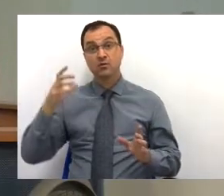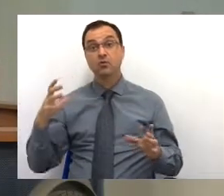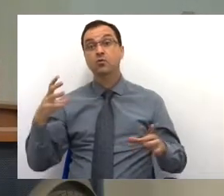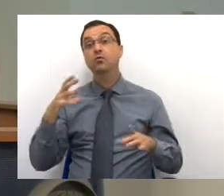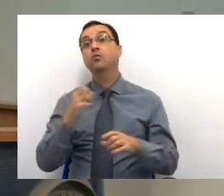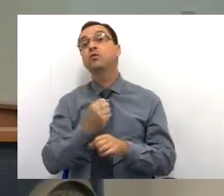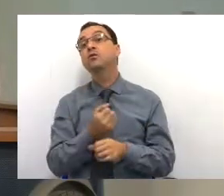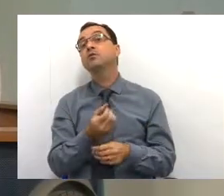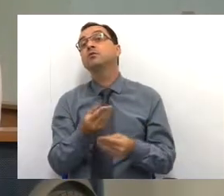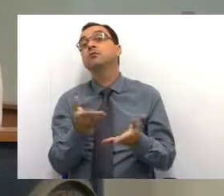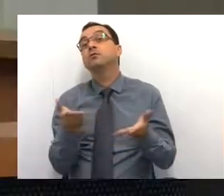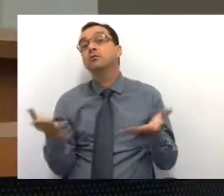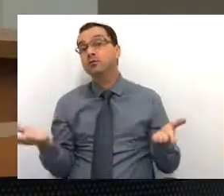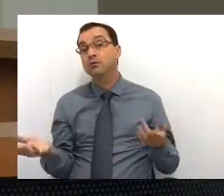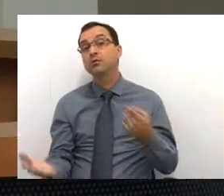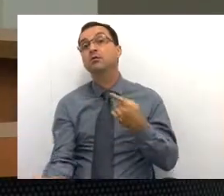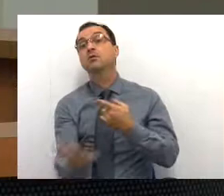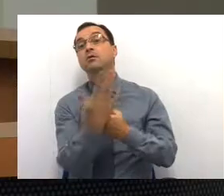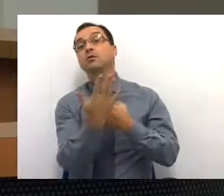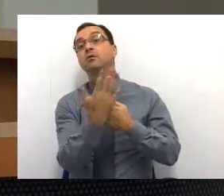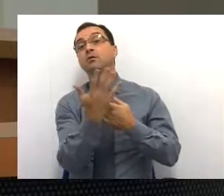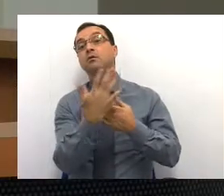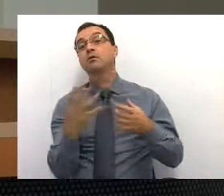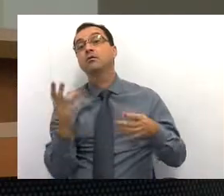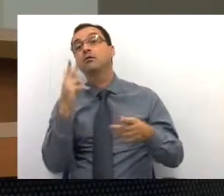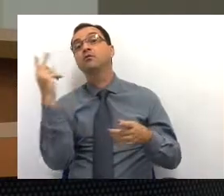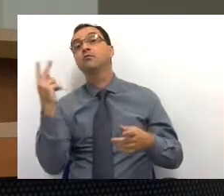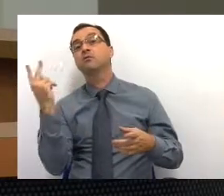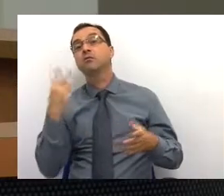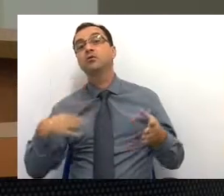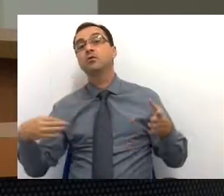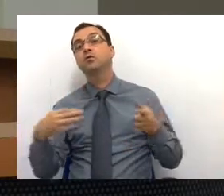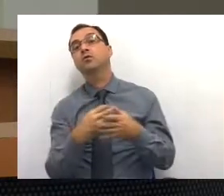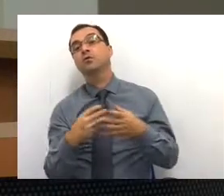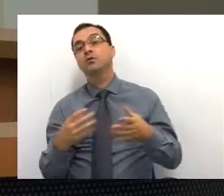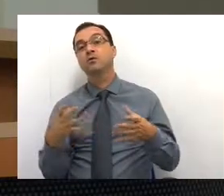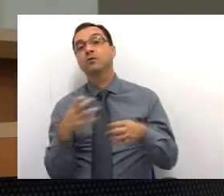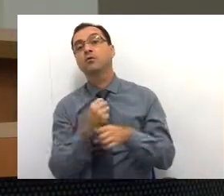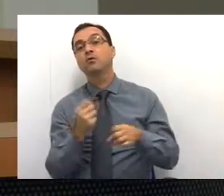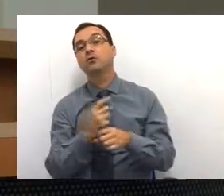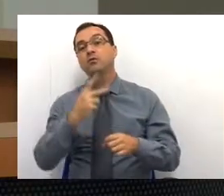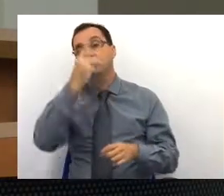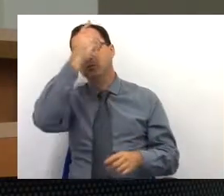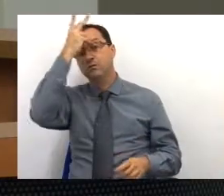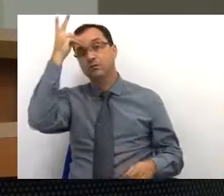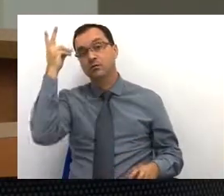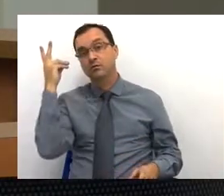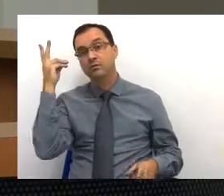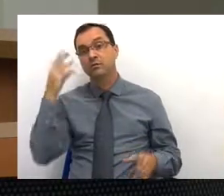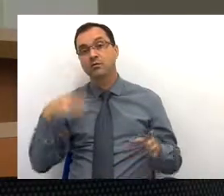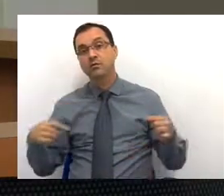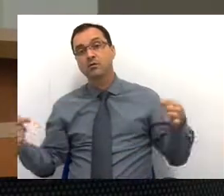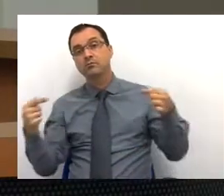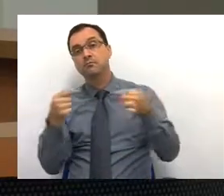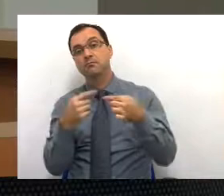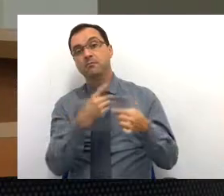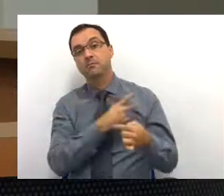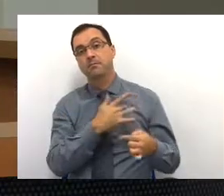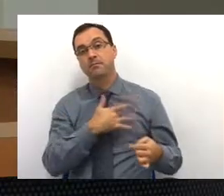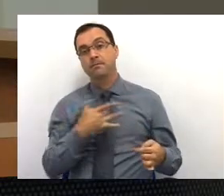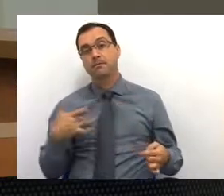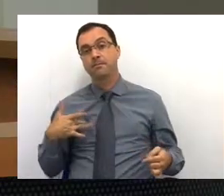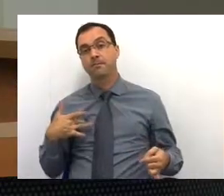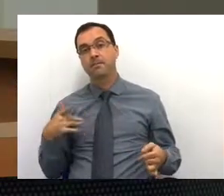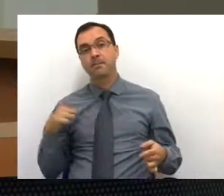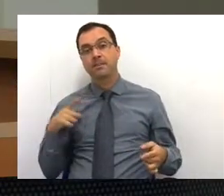tem a participação no valor total do orçamento da Prefeitura em relação à saúde. Então, você